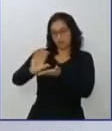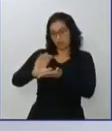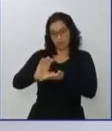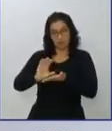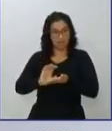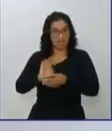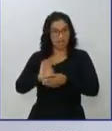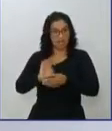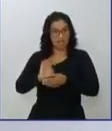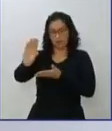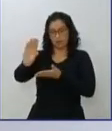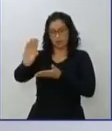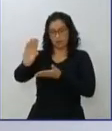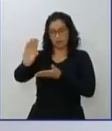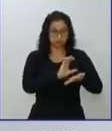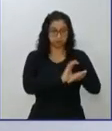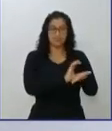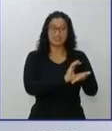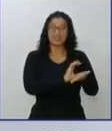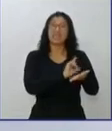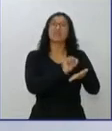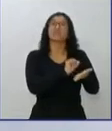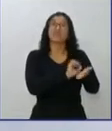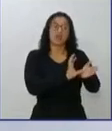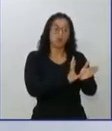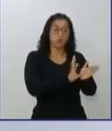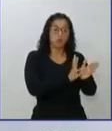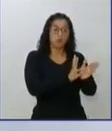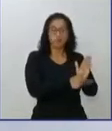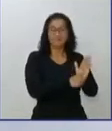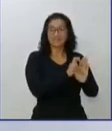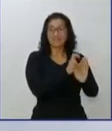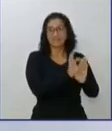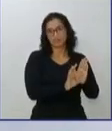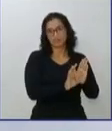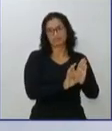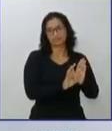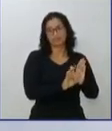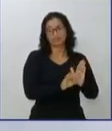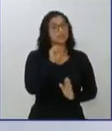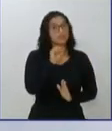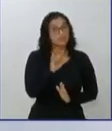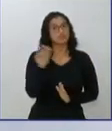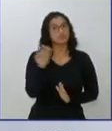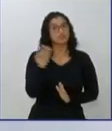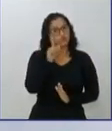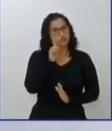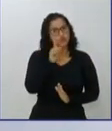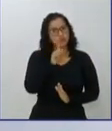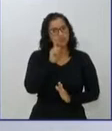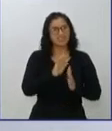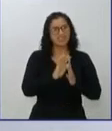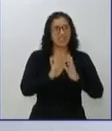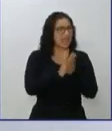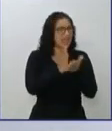é desperdiçado com corrupção. Se nós conseguirmos estancar a corrupção em 5% ao